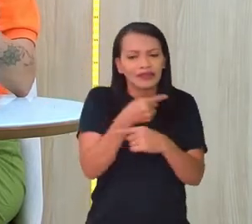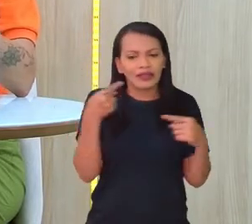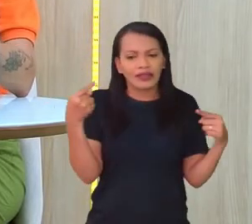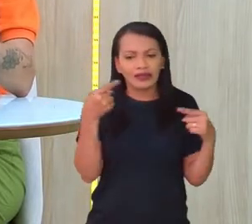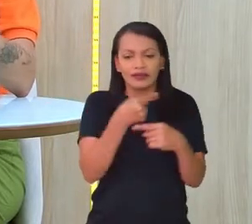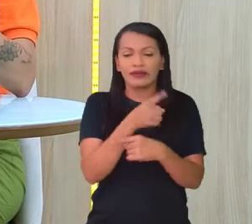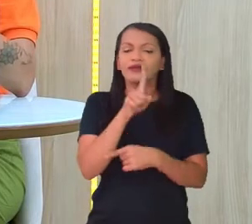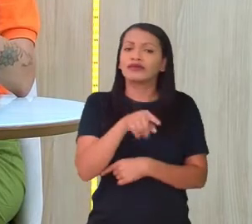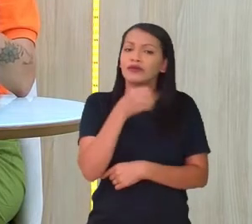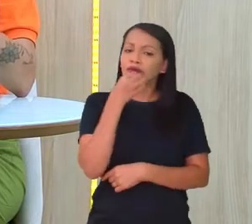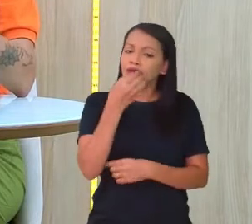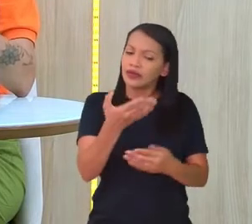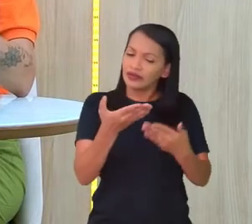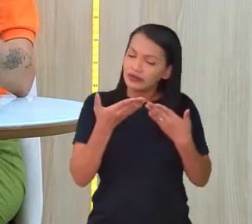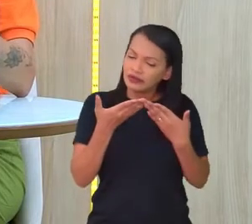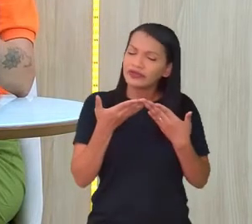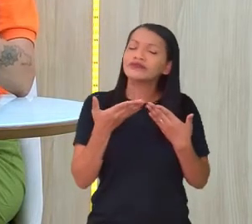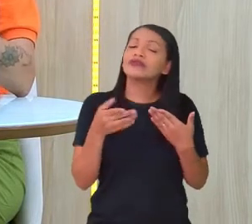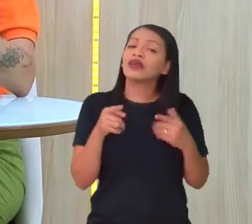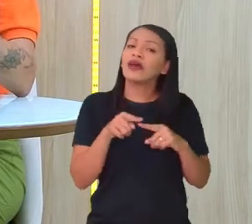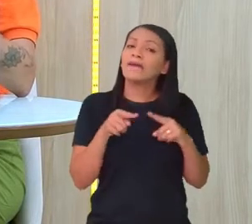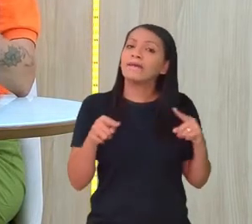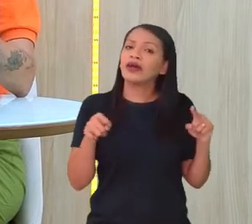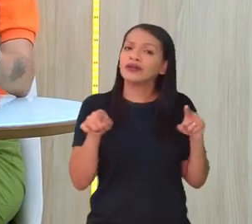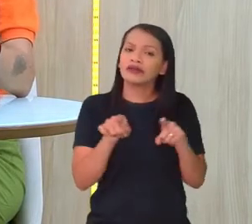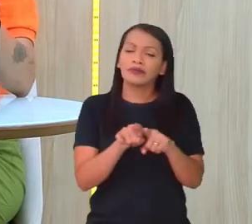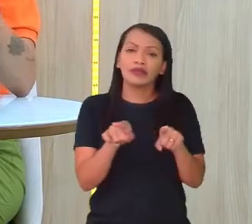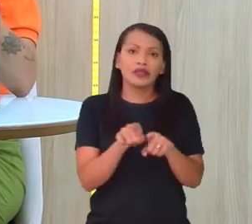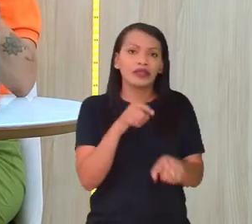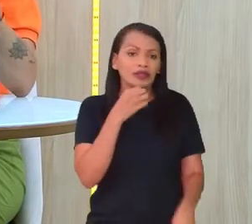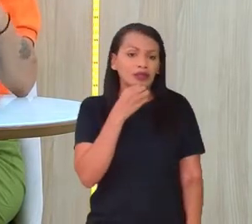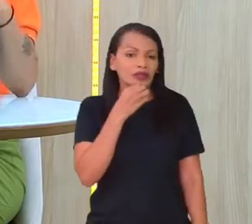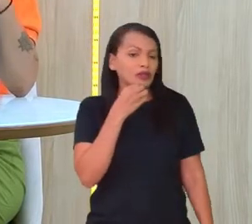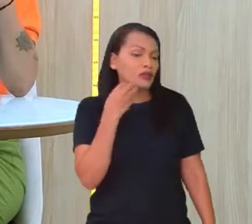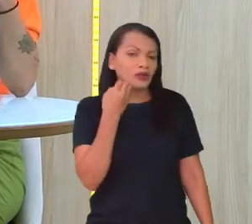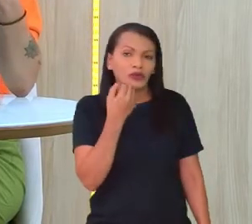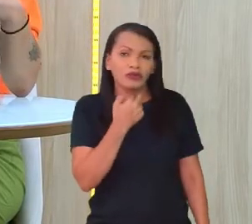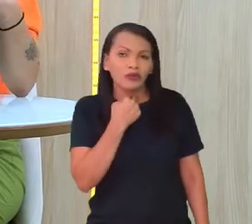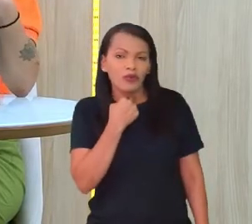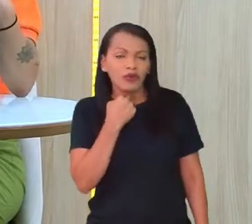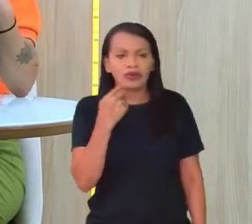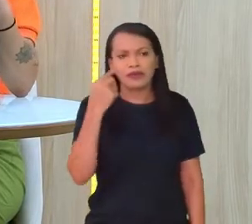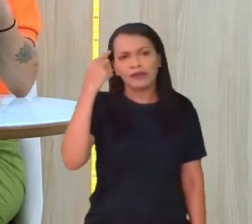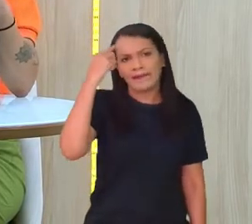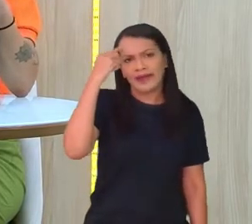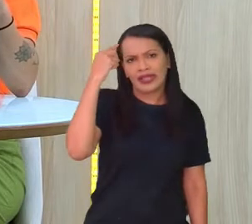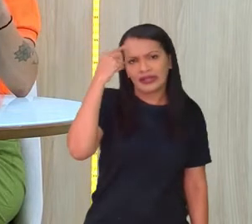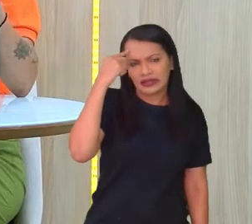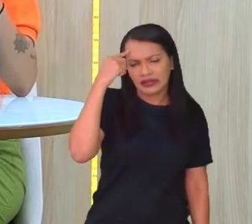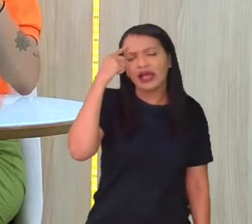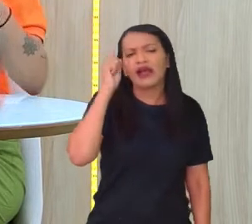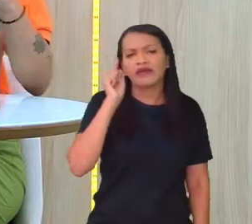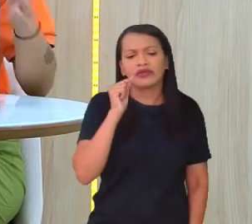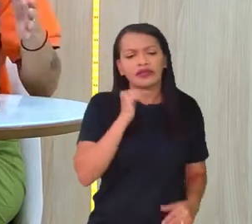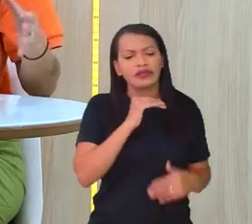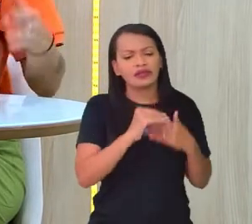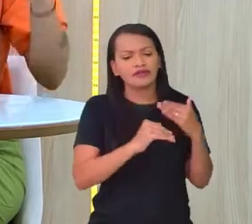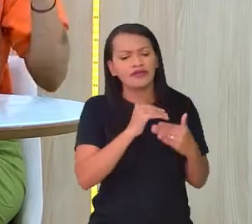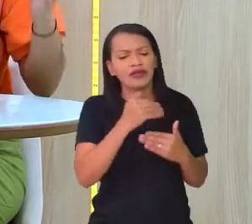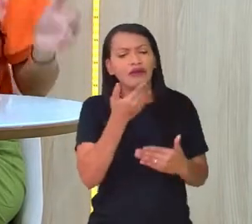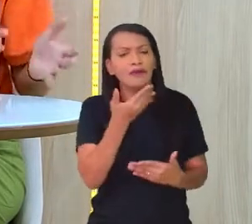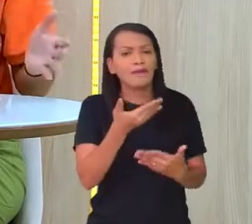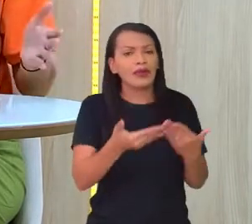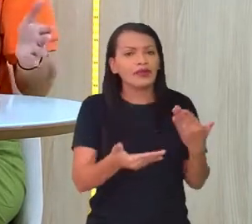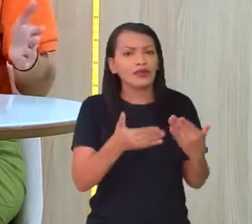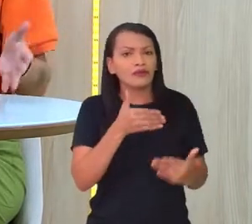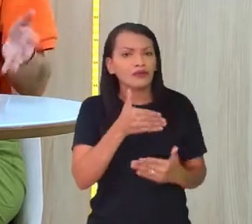benefícios, mas, no entanto, a gente não pode também, né, pensar nesse progresso, nesse desenvolvimento, sem perder o